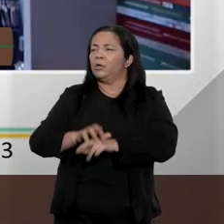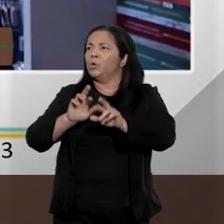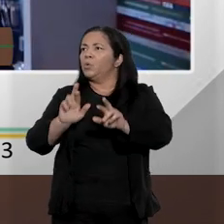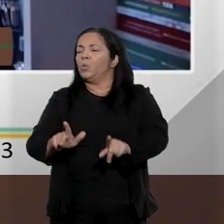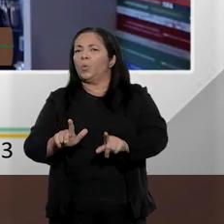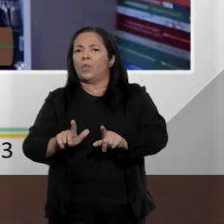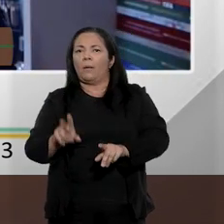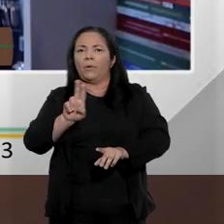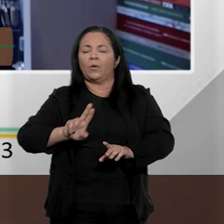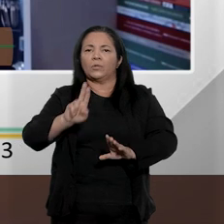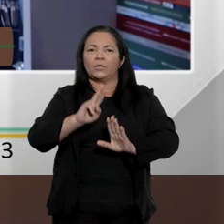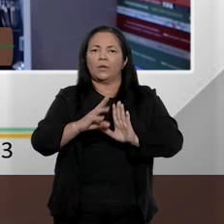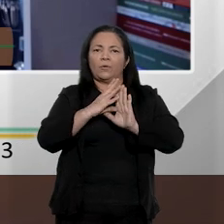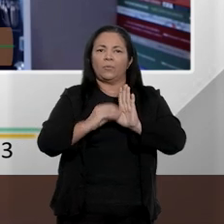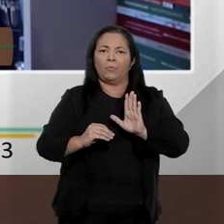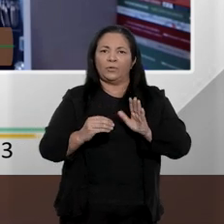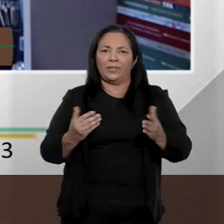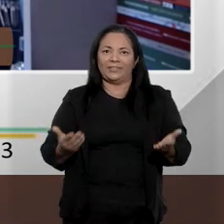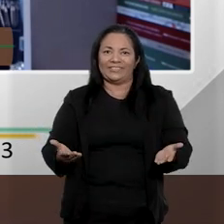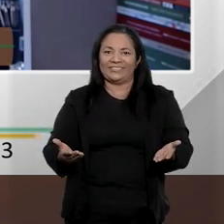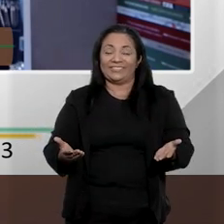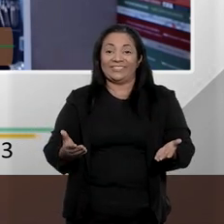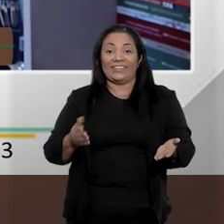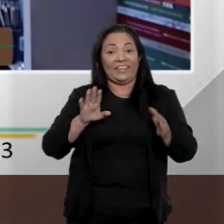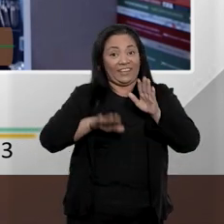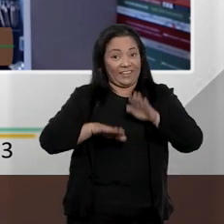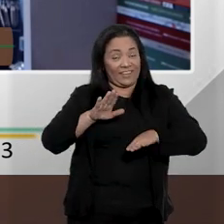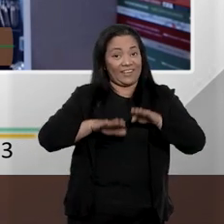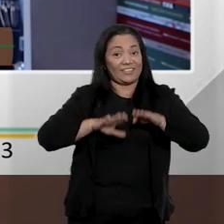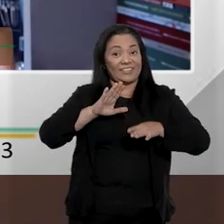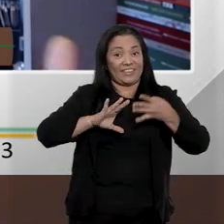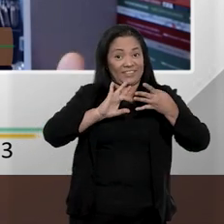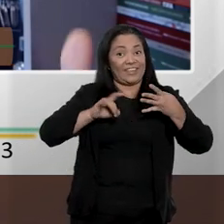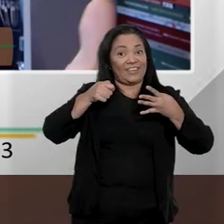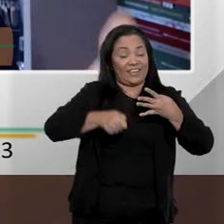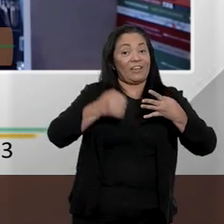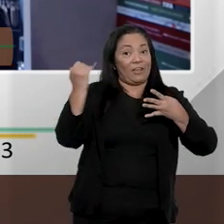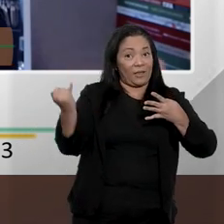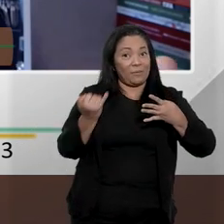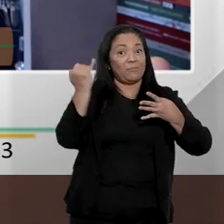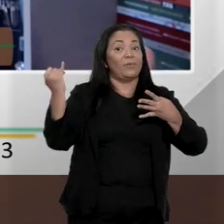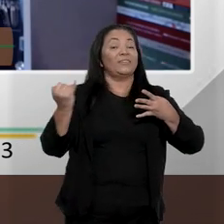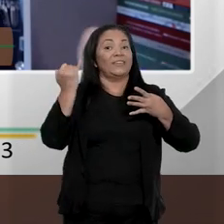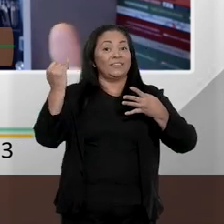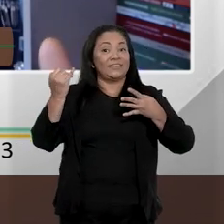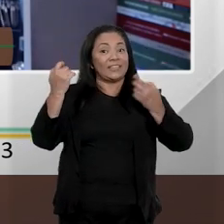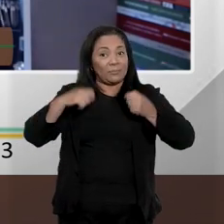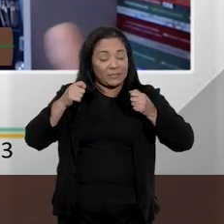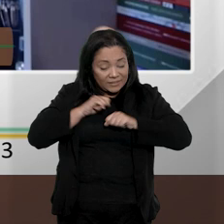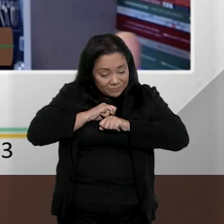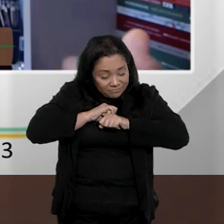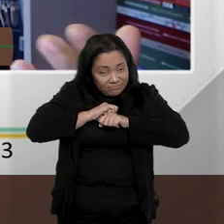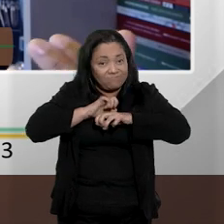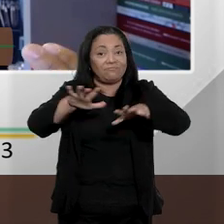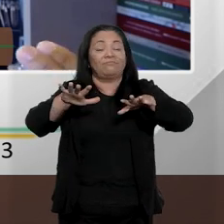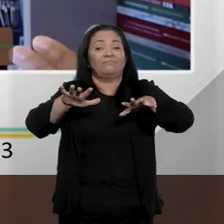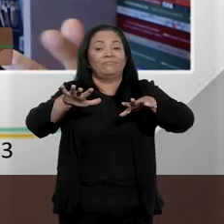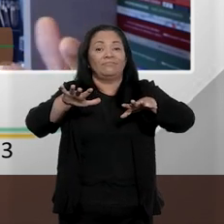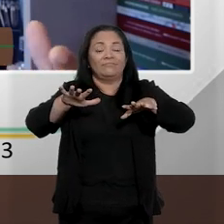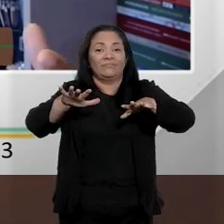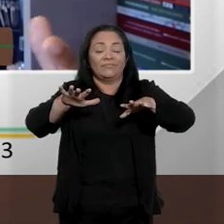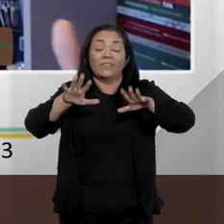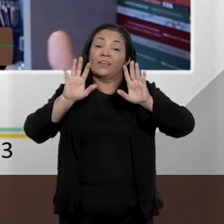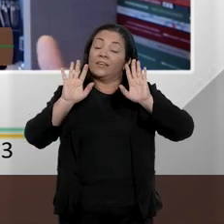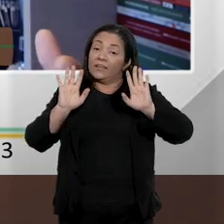aplicar precedentes importantes como esse, que muitas vezes são noticiados e devem ser, mas que são noticiados e a gente,